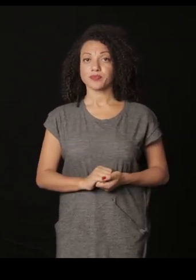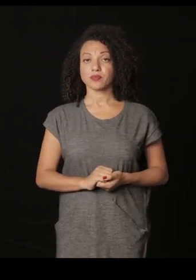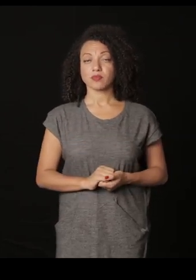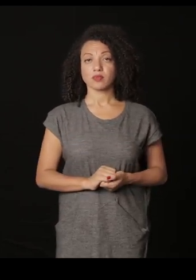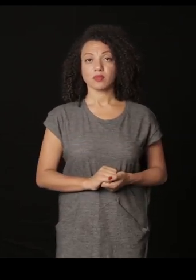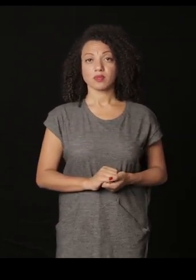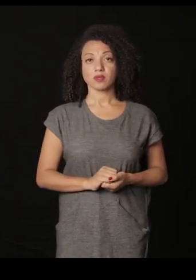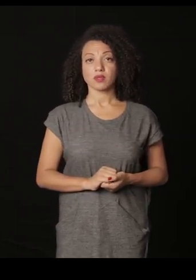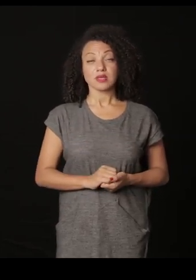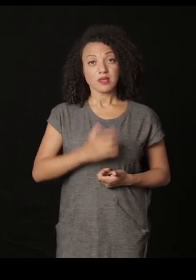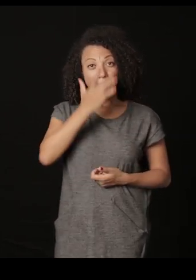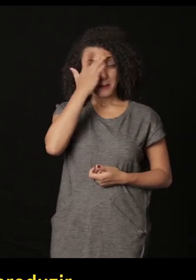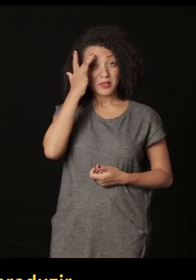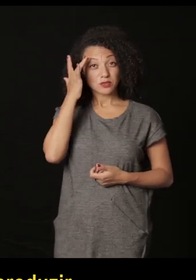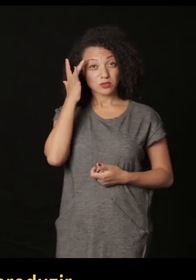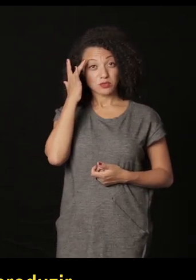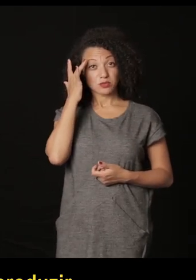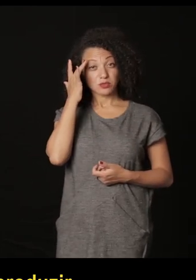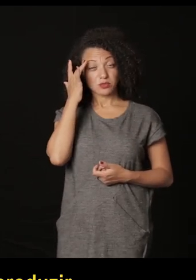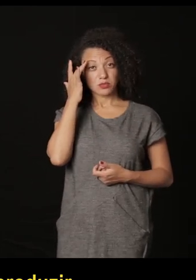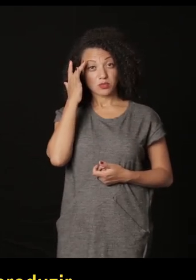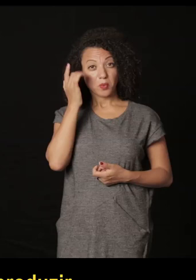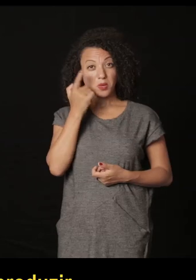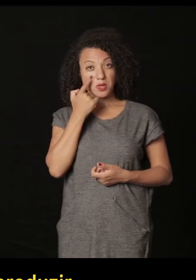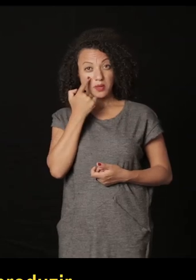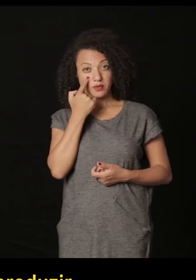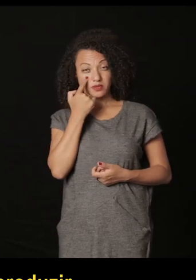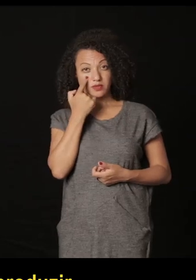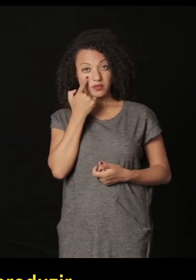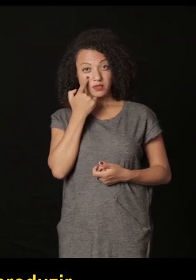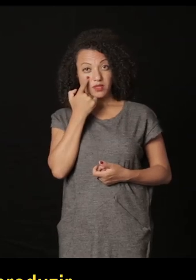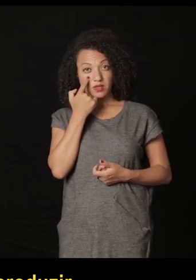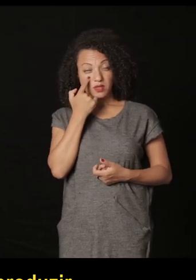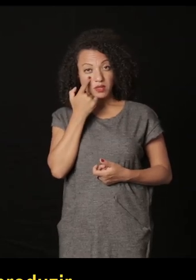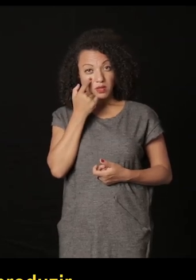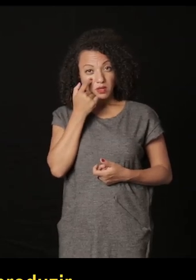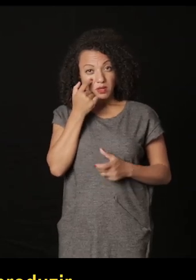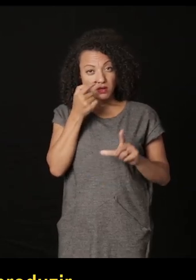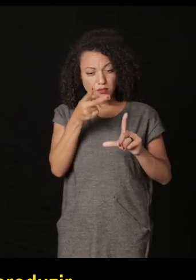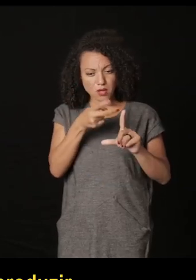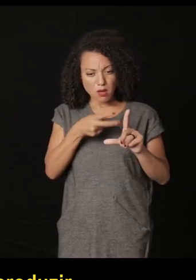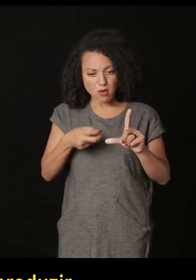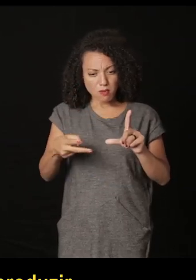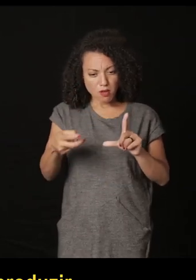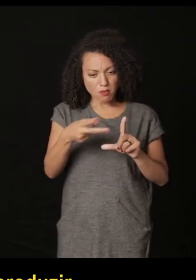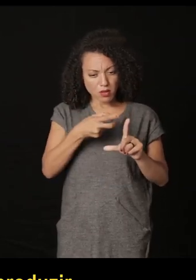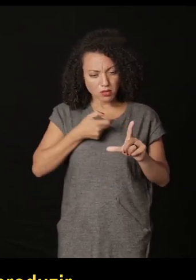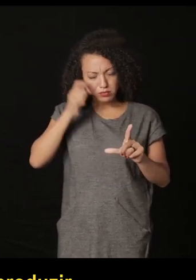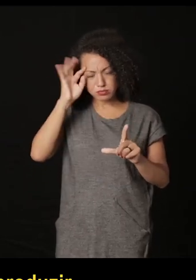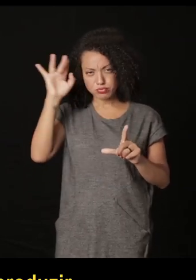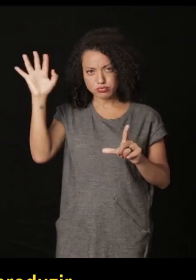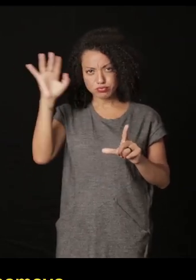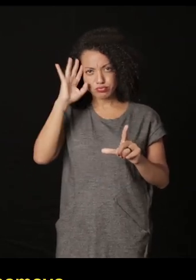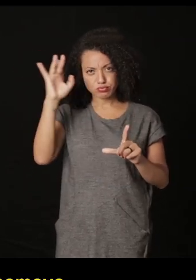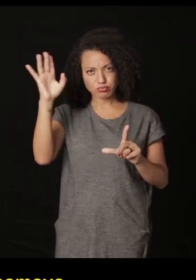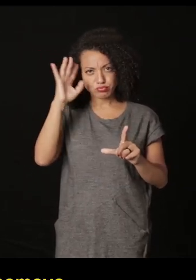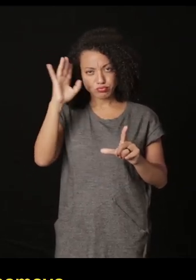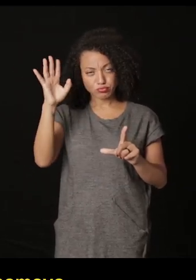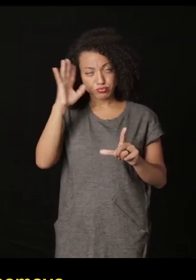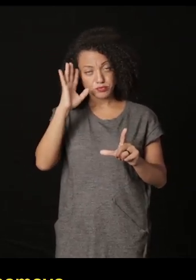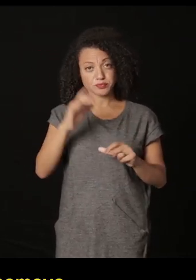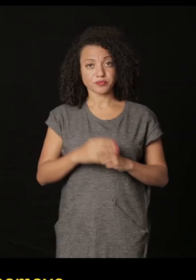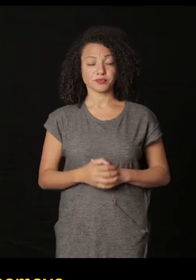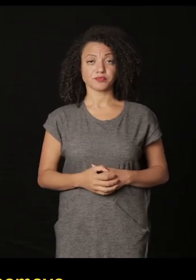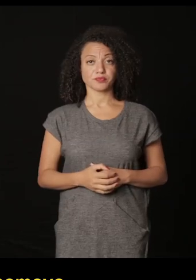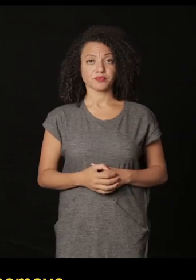e convidar o espectador e provocar o espectador convidar o espectador a ler e produzir essas imagens mentais isso é